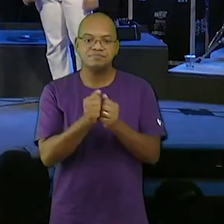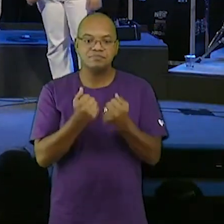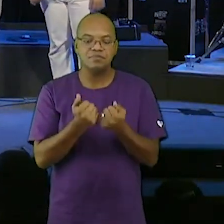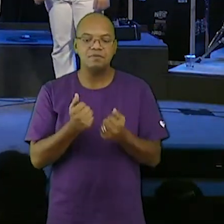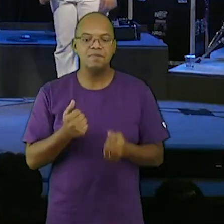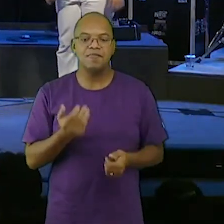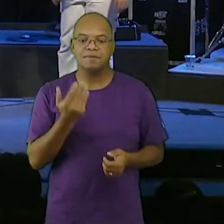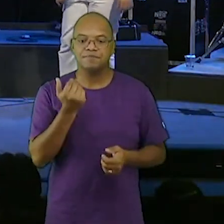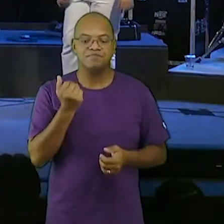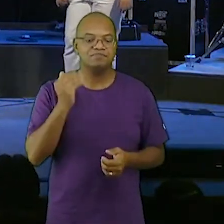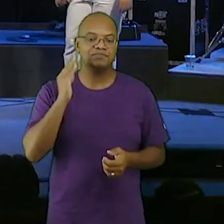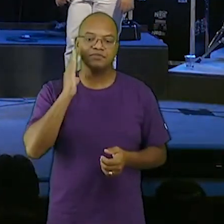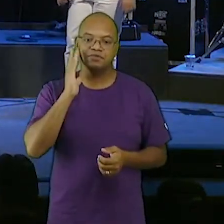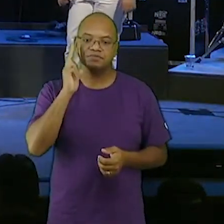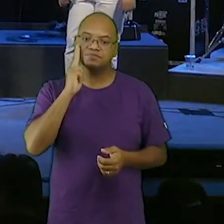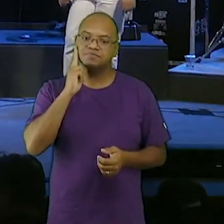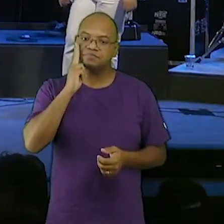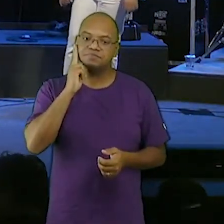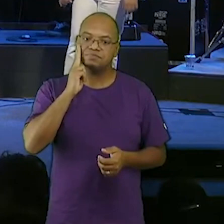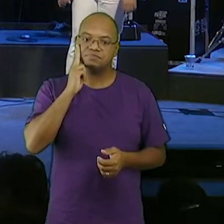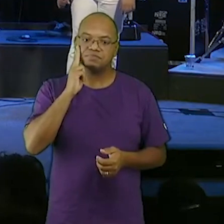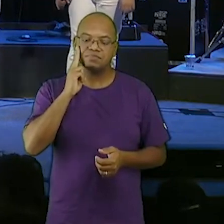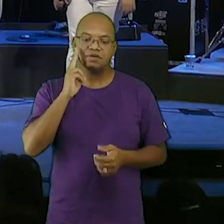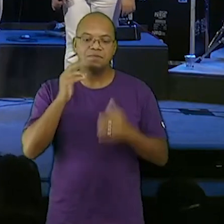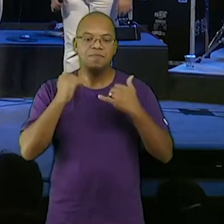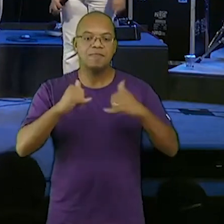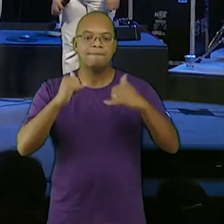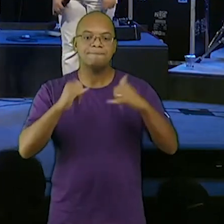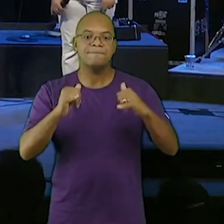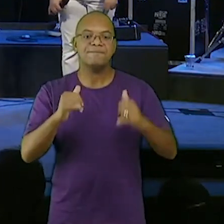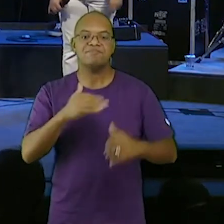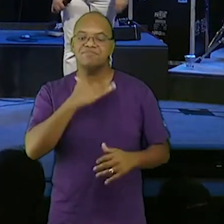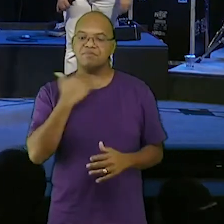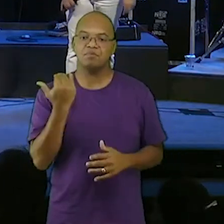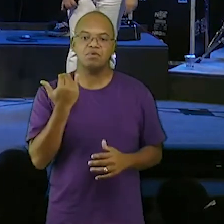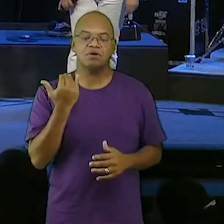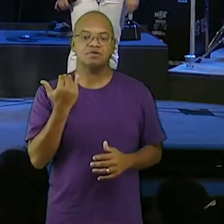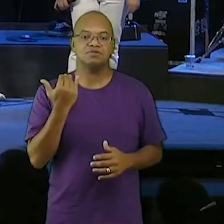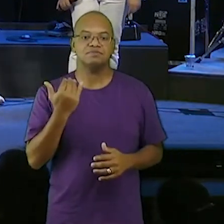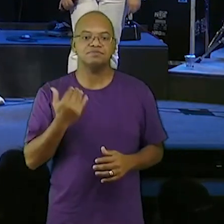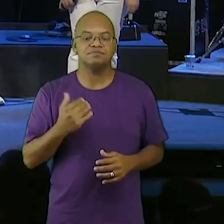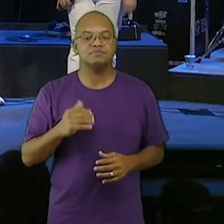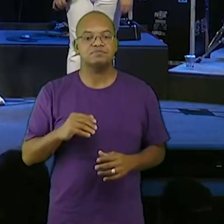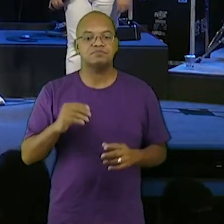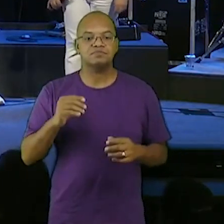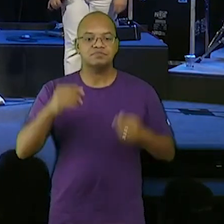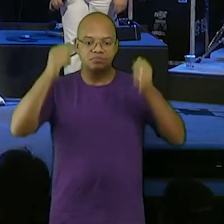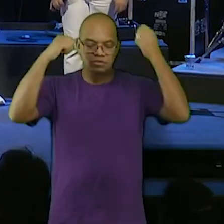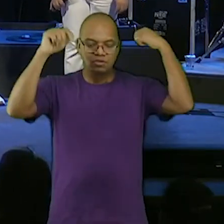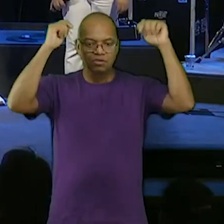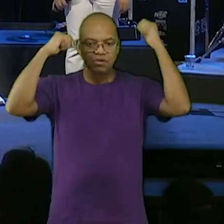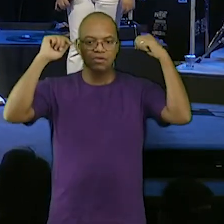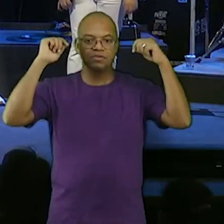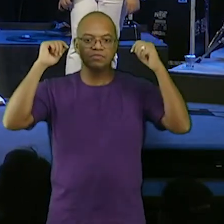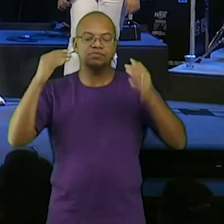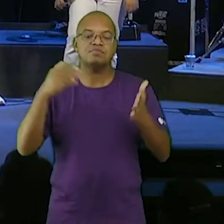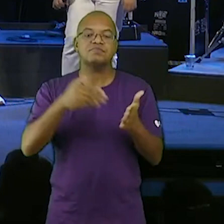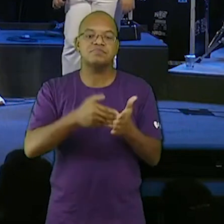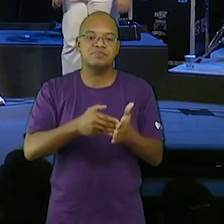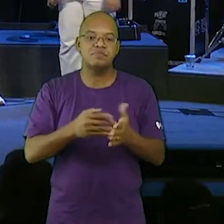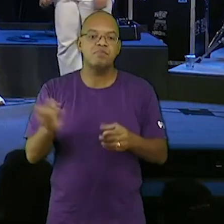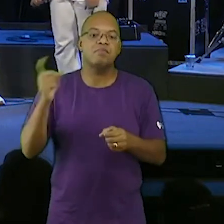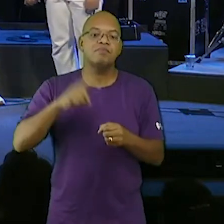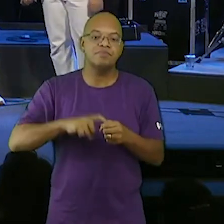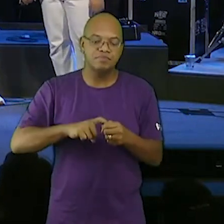a morte do cordeiro até que ele venha ninguém aqui que participa dessa ceia